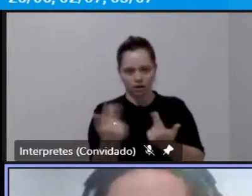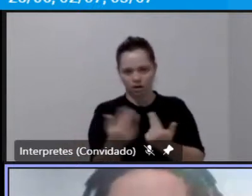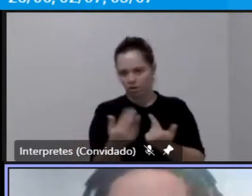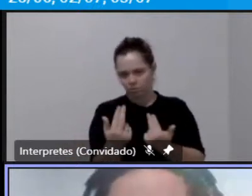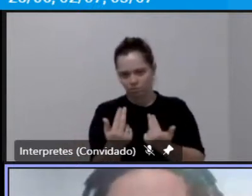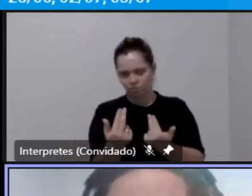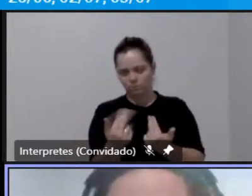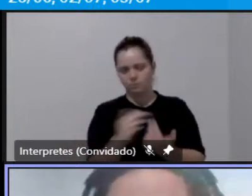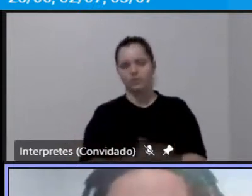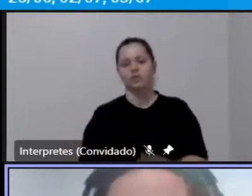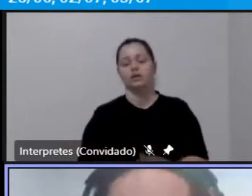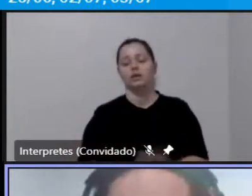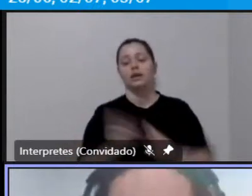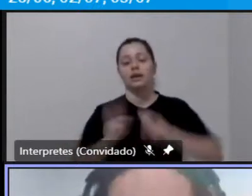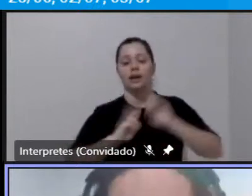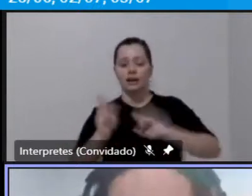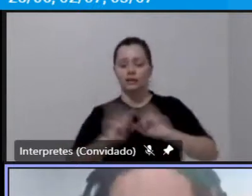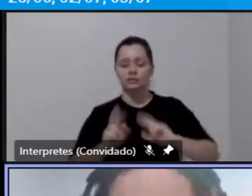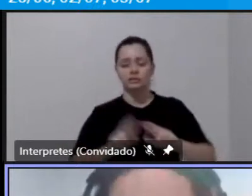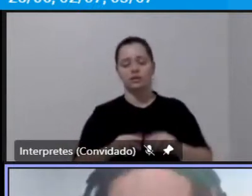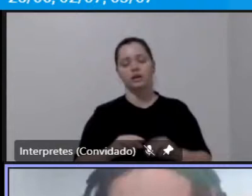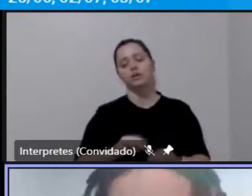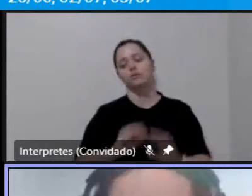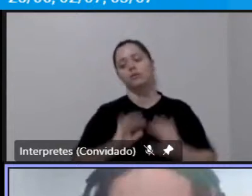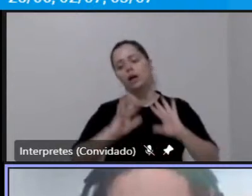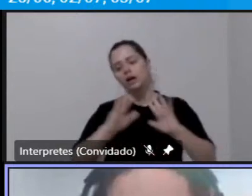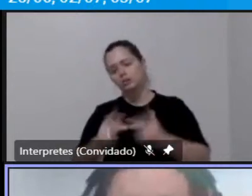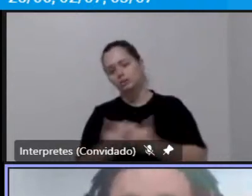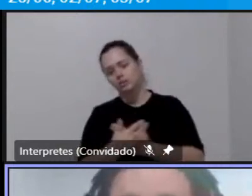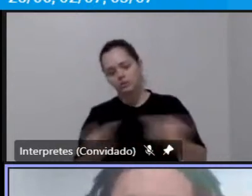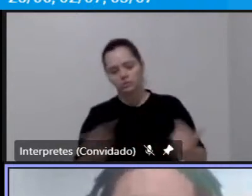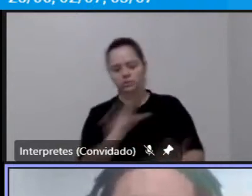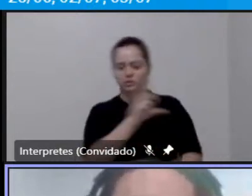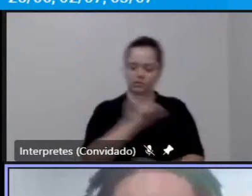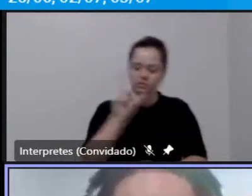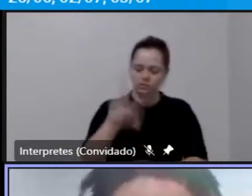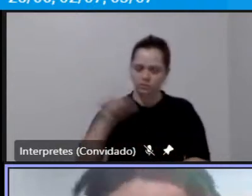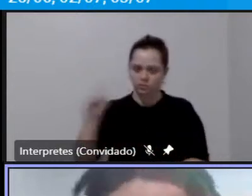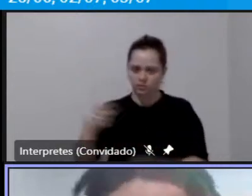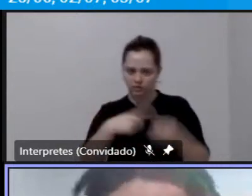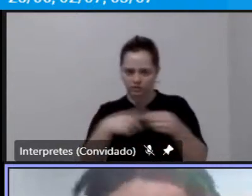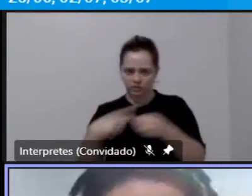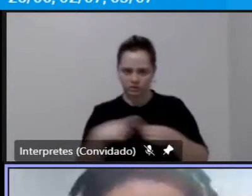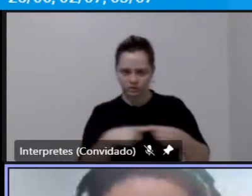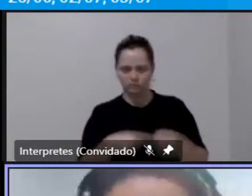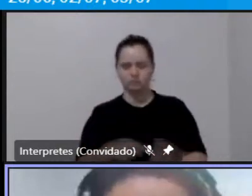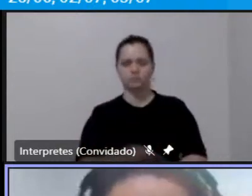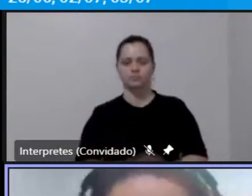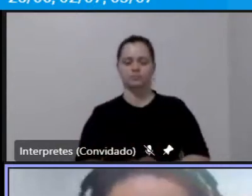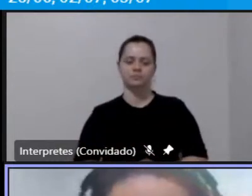aos deslocamentos realizados na região pode passar Daniel